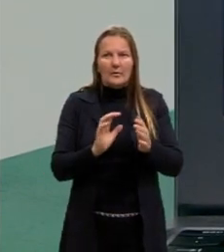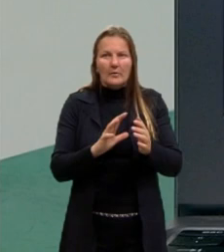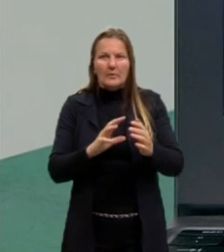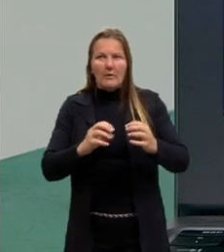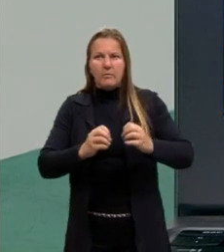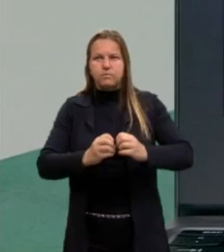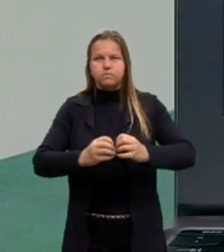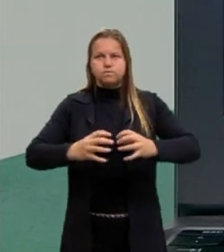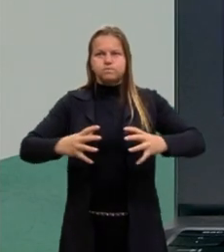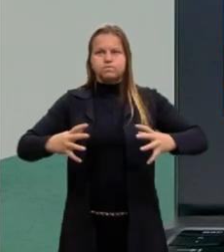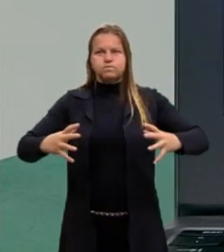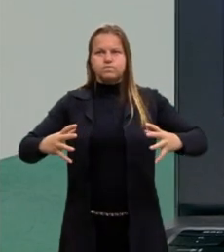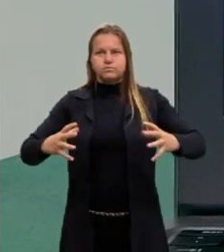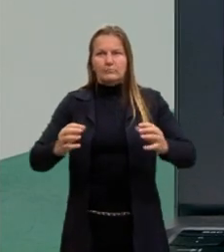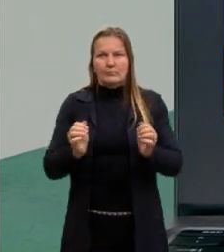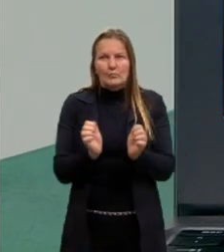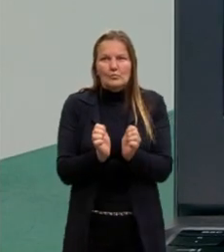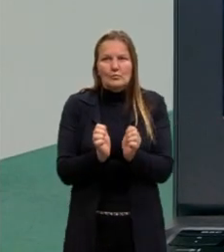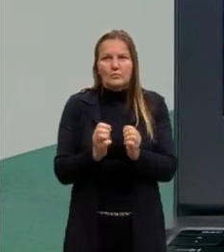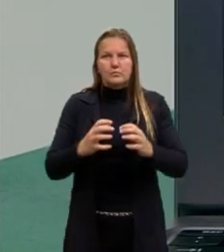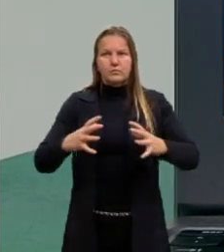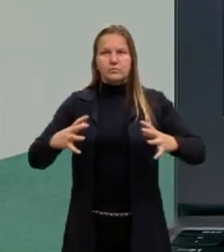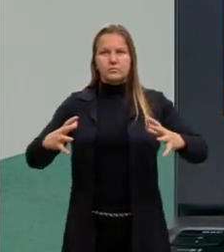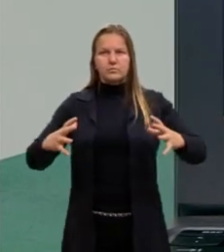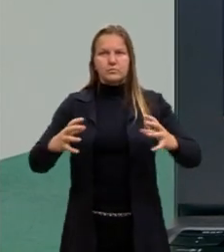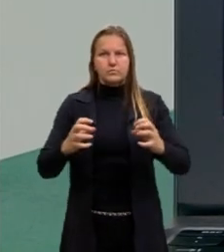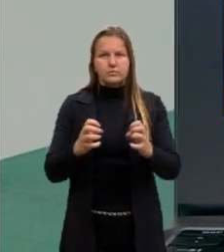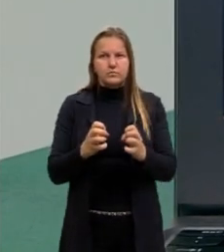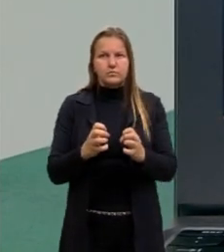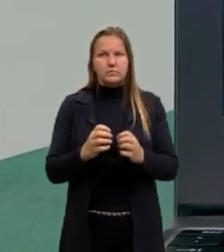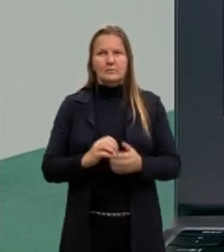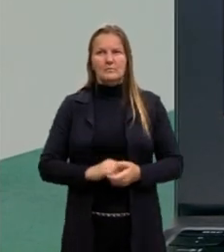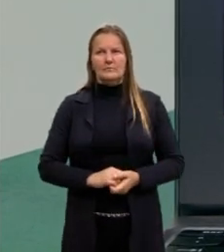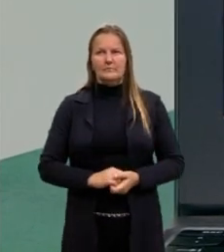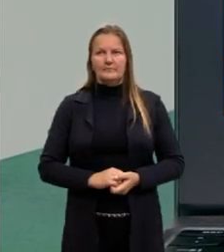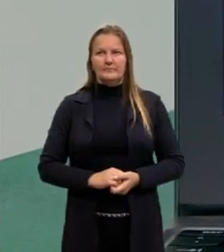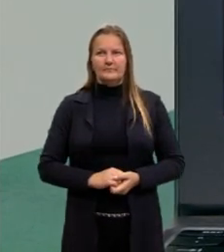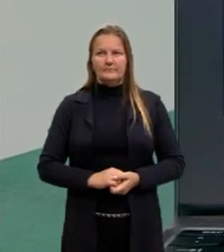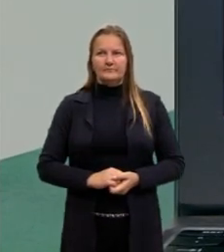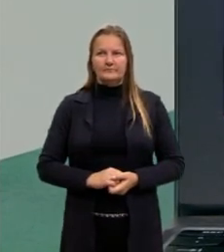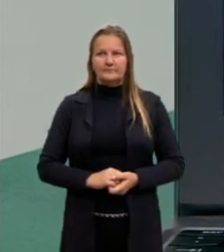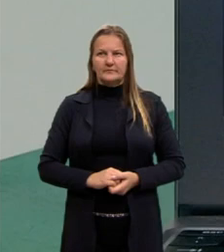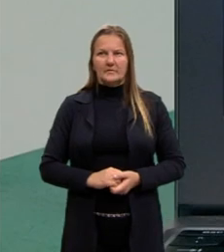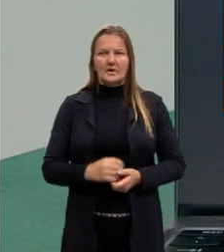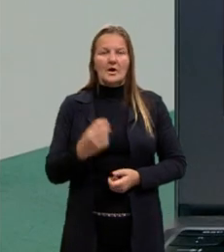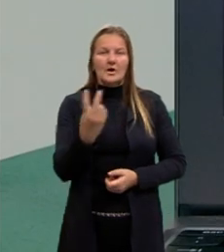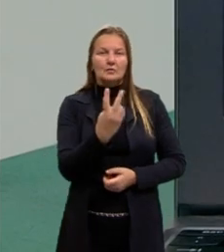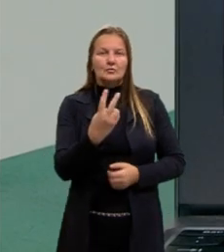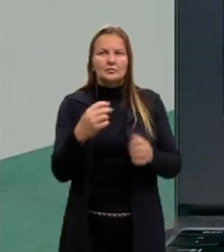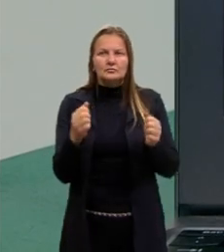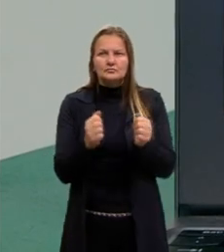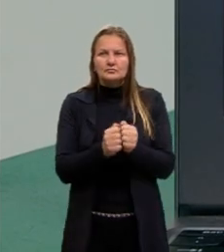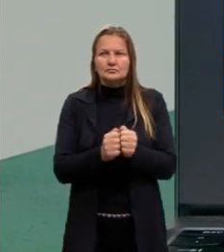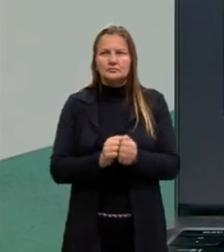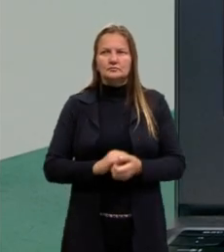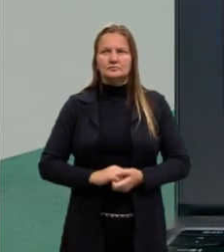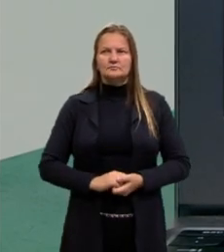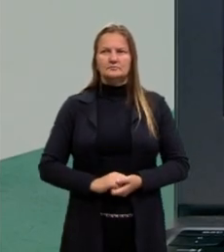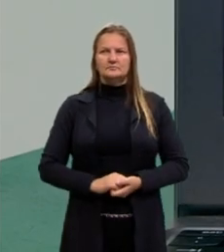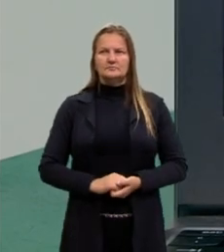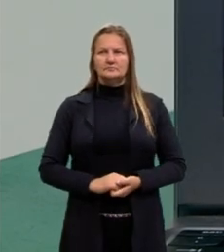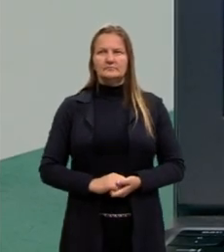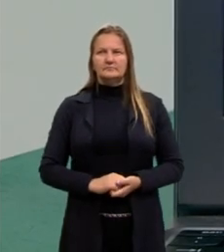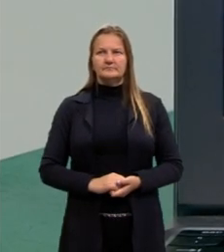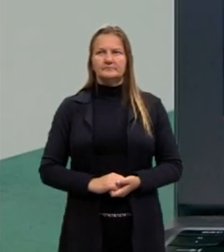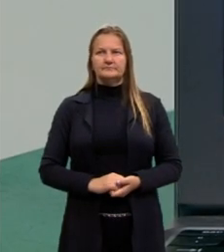do movimento. E aqui também, ó, a gente pode colocar as duas juntas para ver o que acontece.